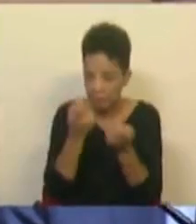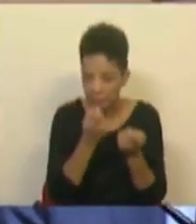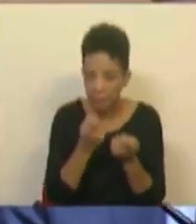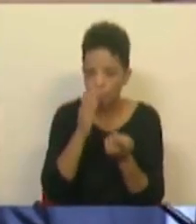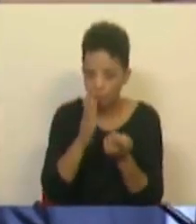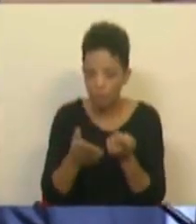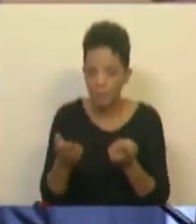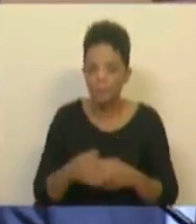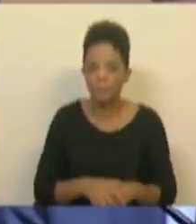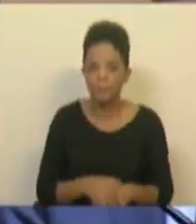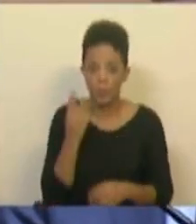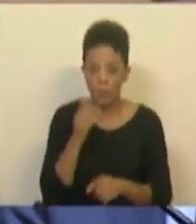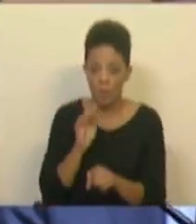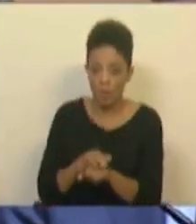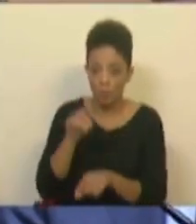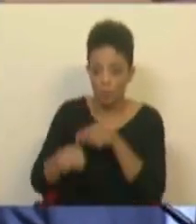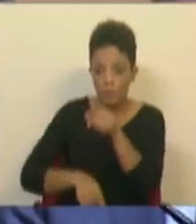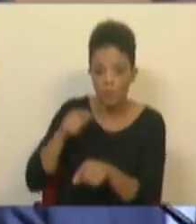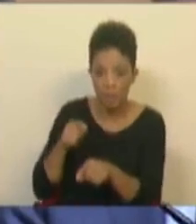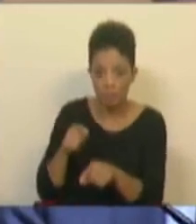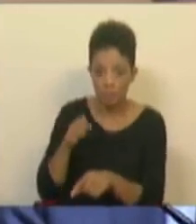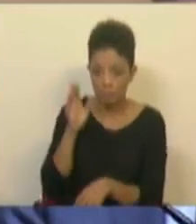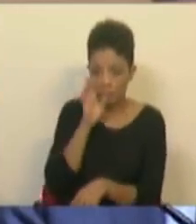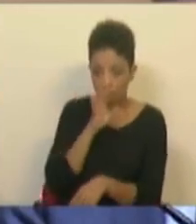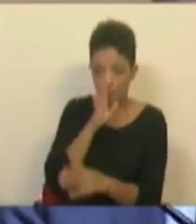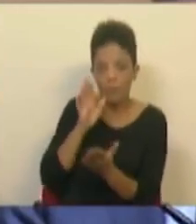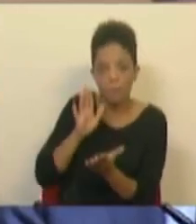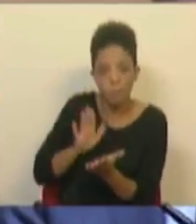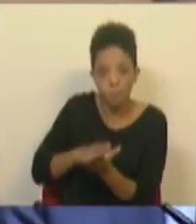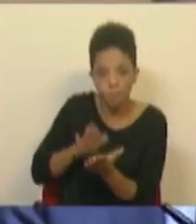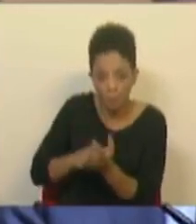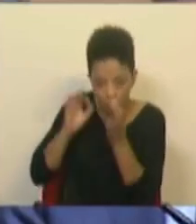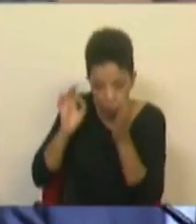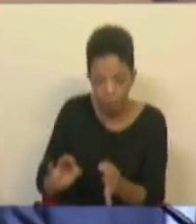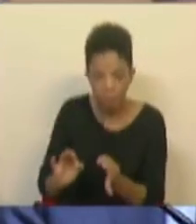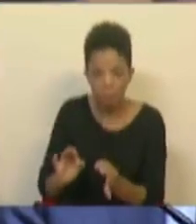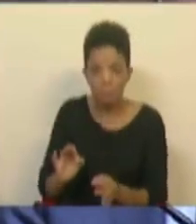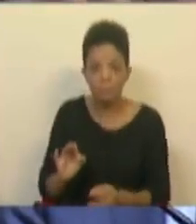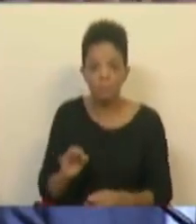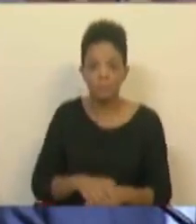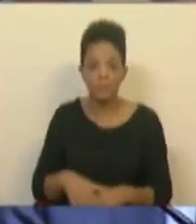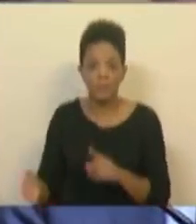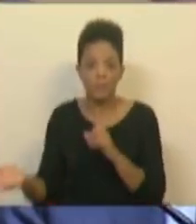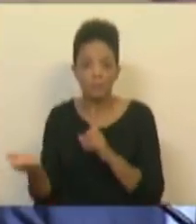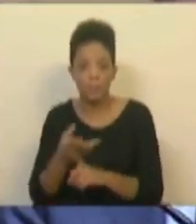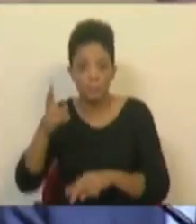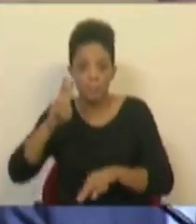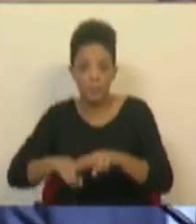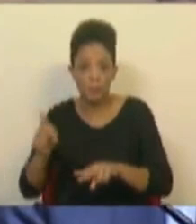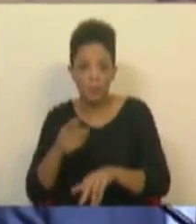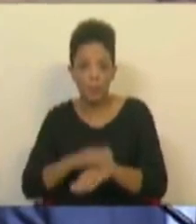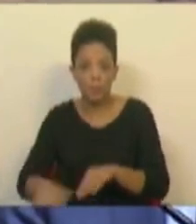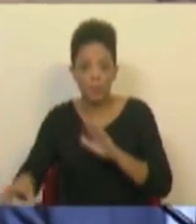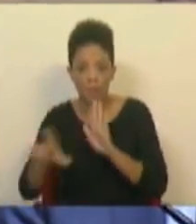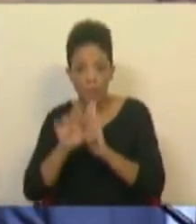é que um dos acusados, mesmo que sejam provados os mesmos factos, apanha uma pena de prisão porque, segundo a